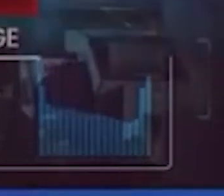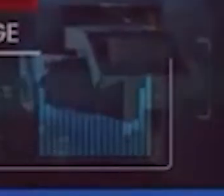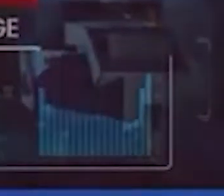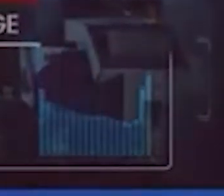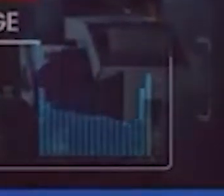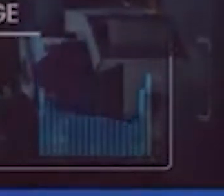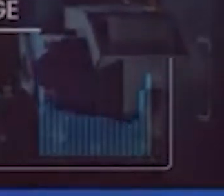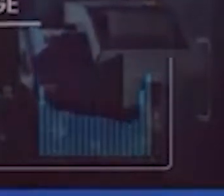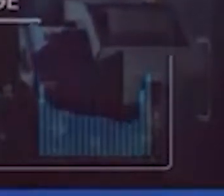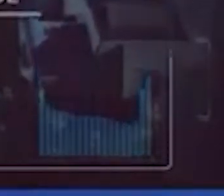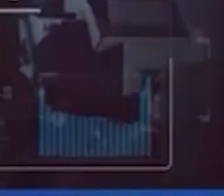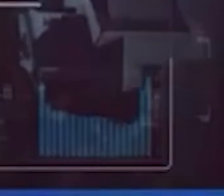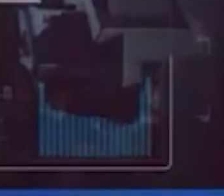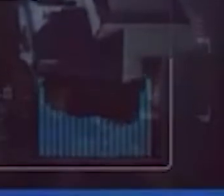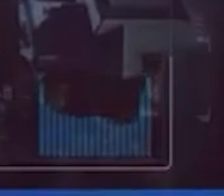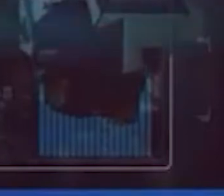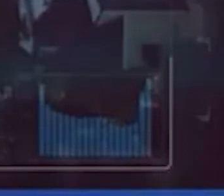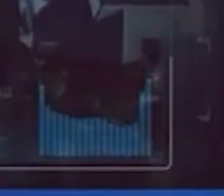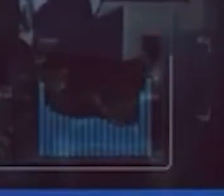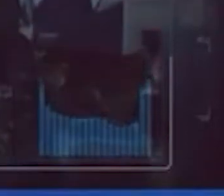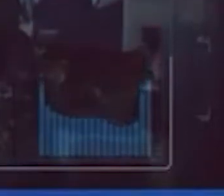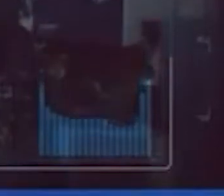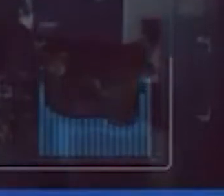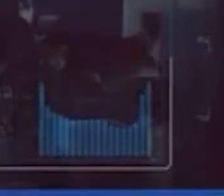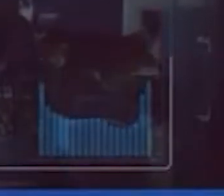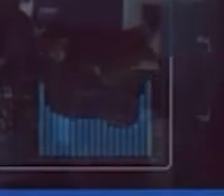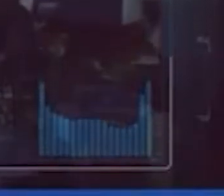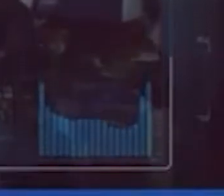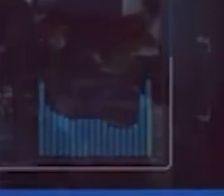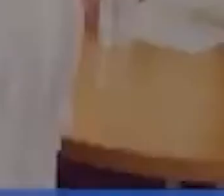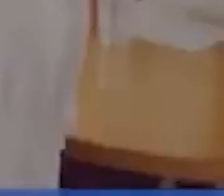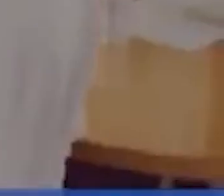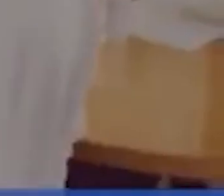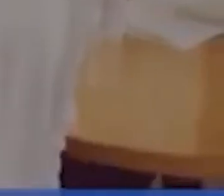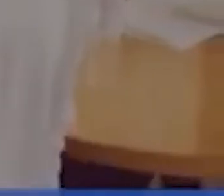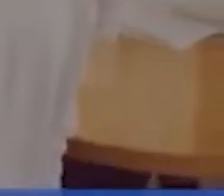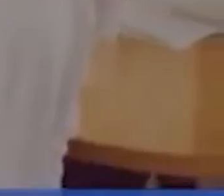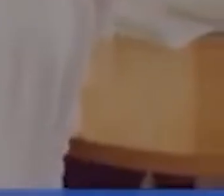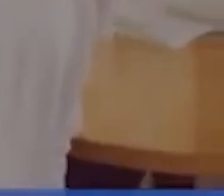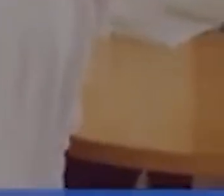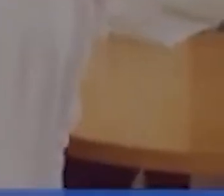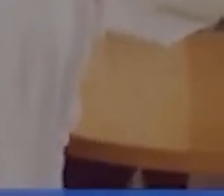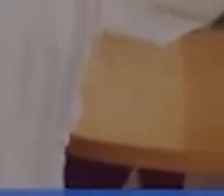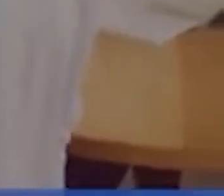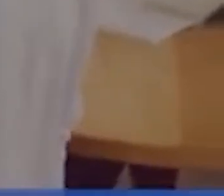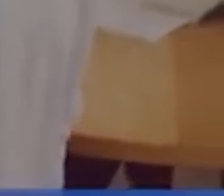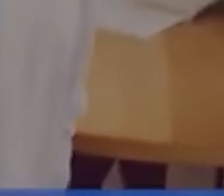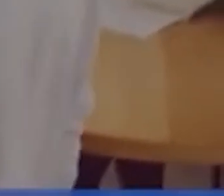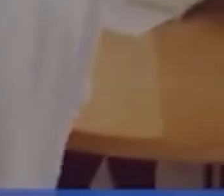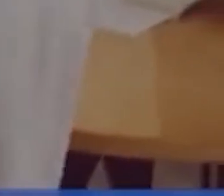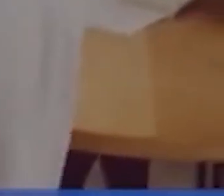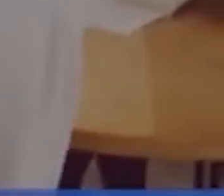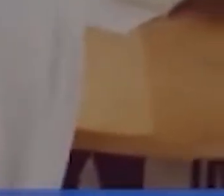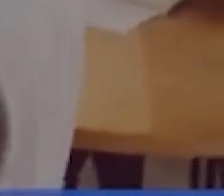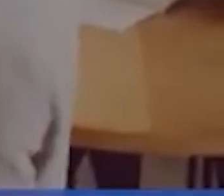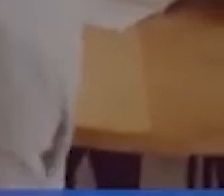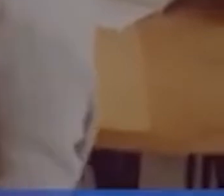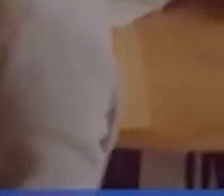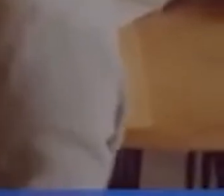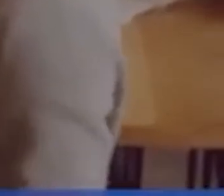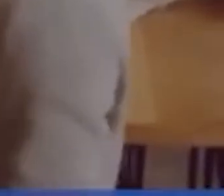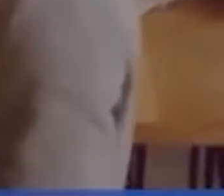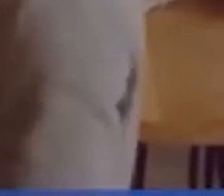um plano não só para resolver problemas na sua cidade, mas também para estar um passo à frente e antecipar qualquer ocorrência,